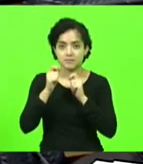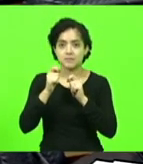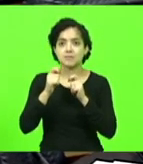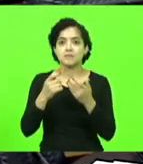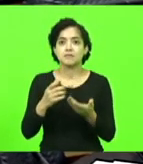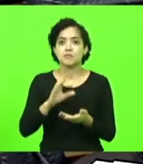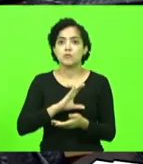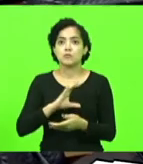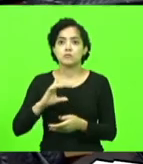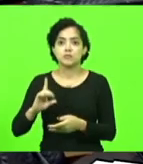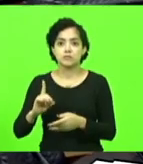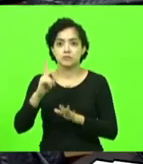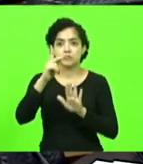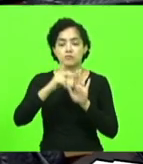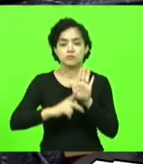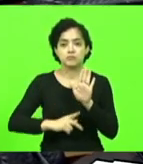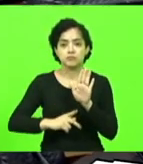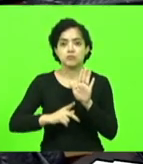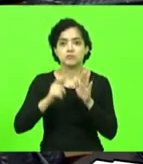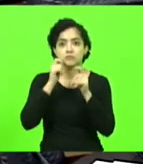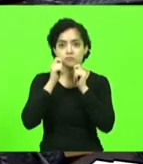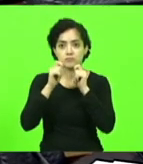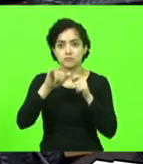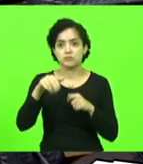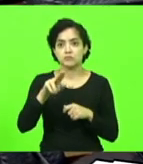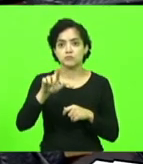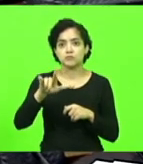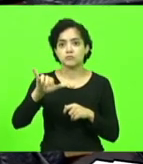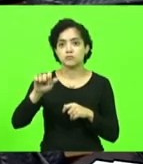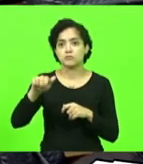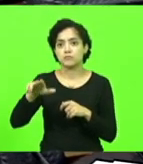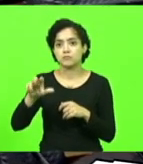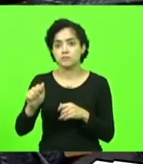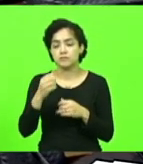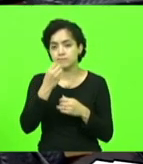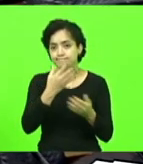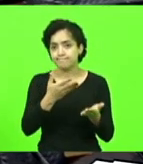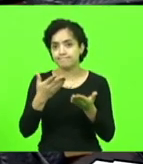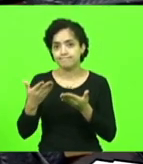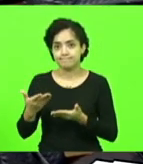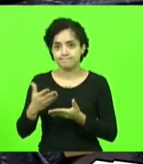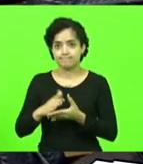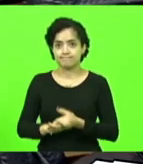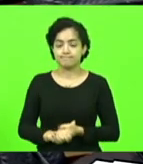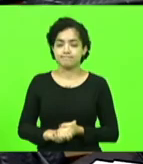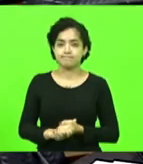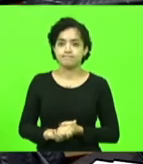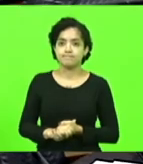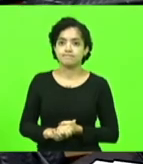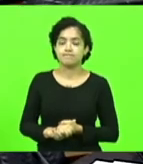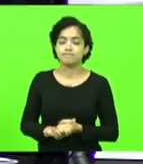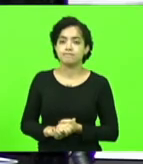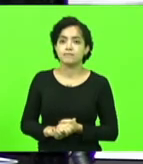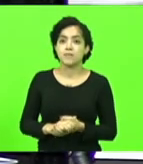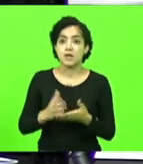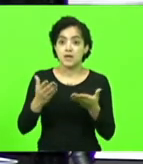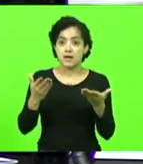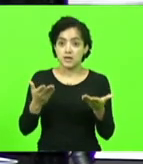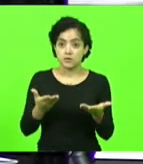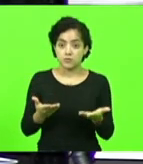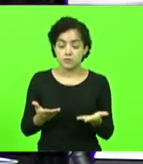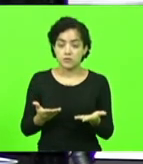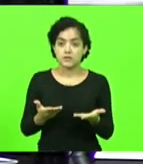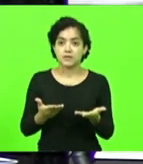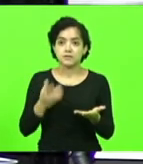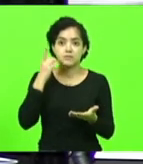Evelize Camargo, e assessora de comunicação, Juliana Santos. Então, portanto, sejam todos bem-vindos aqui a esta casa. Deputado Silvio Trevi, V.